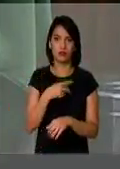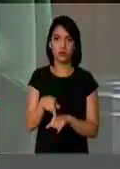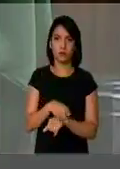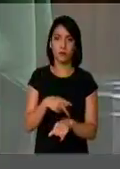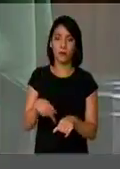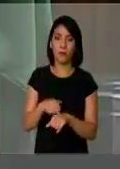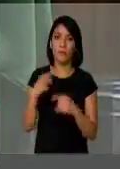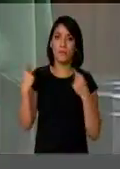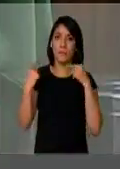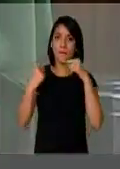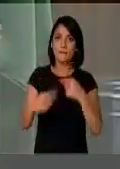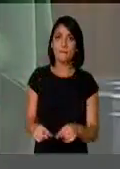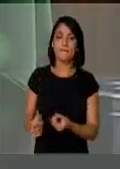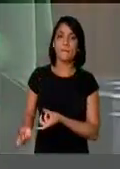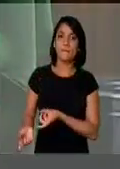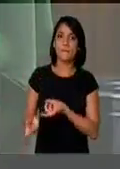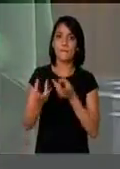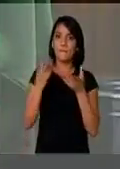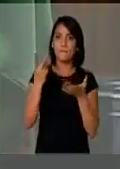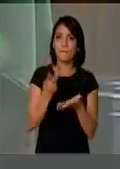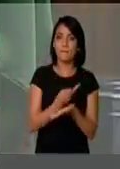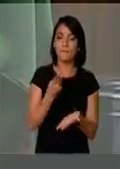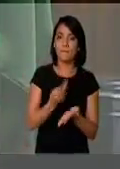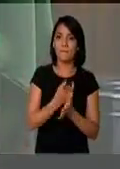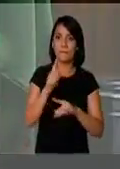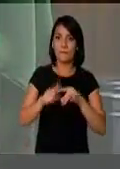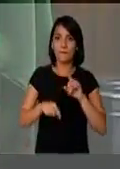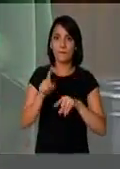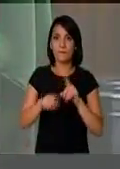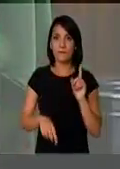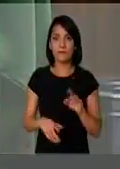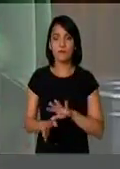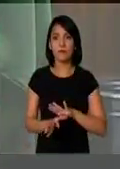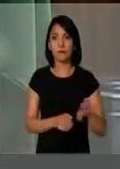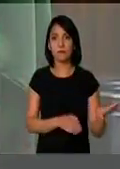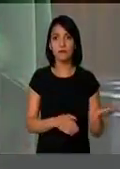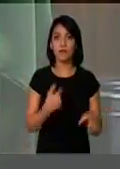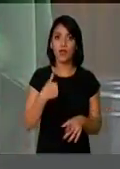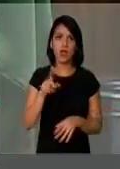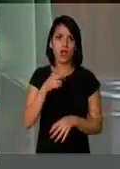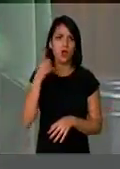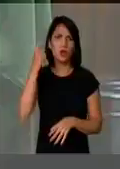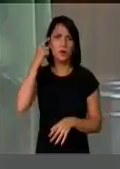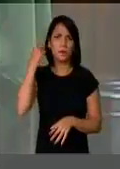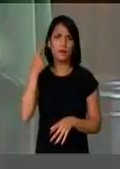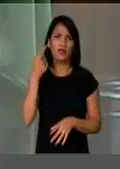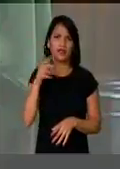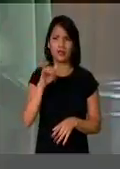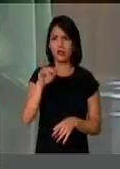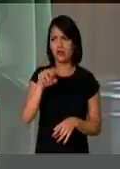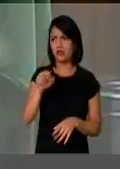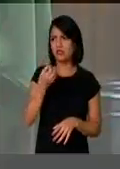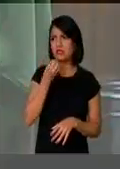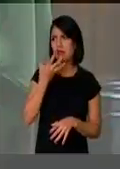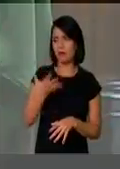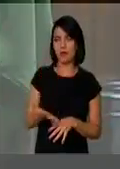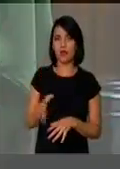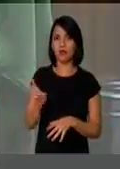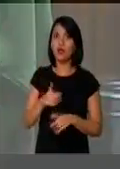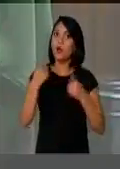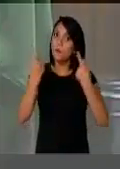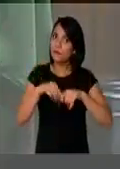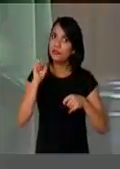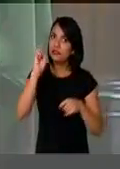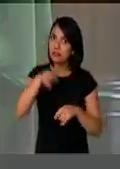aproveitar, senhor presidente, de dizer que eu não sou daqueles que acham que a Previdência está bem. A Previdência precisa, sim, de